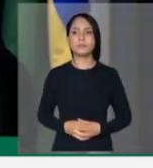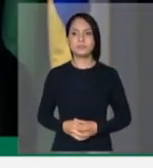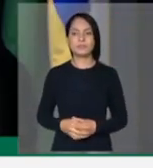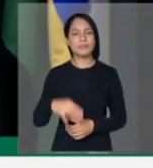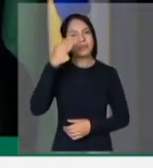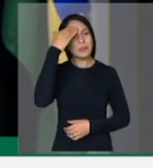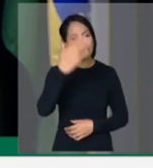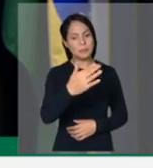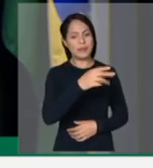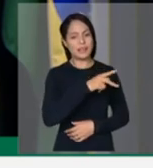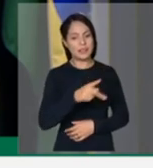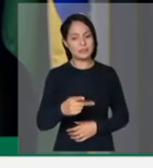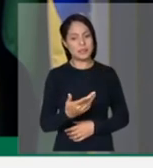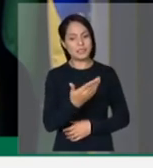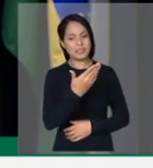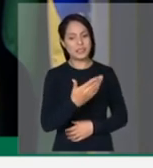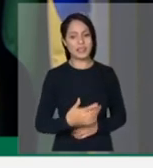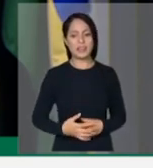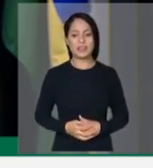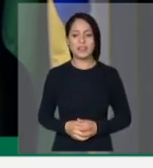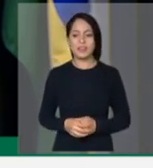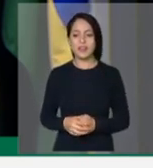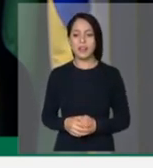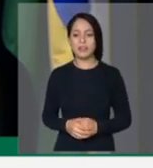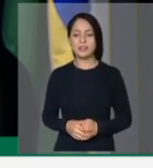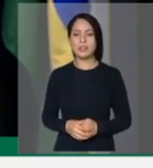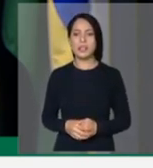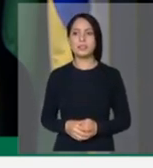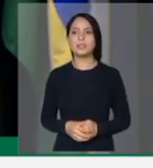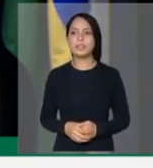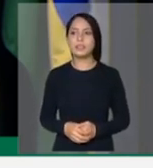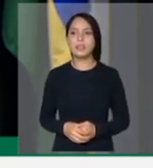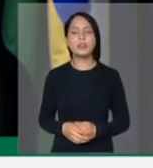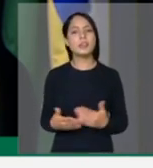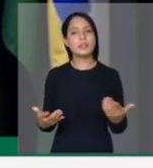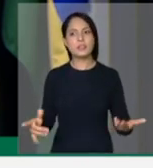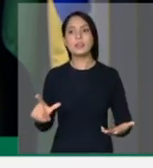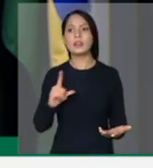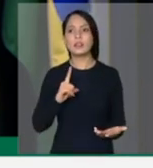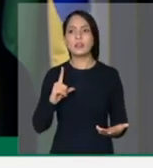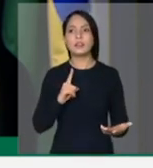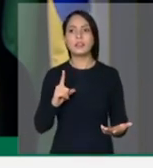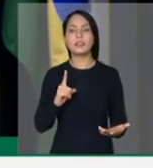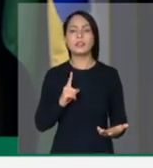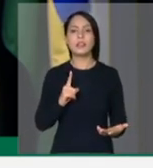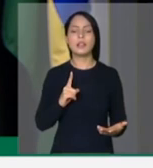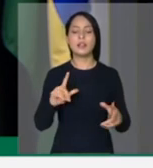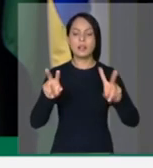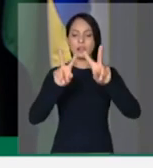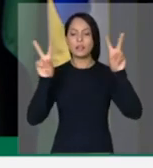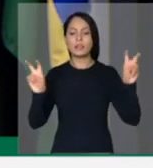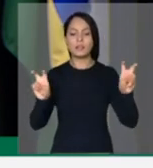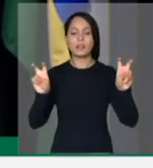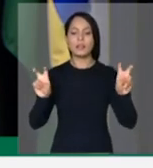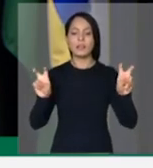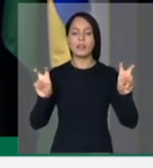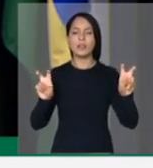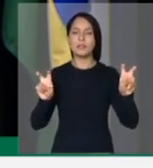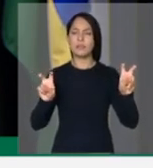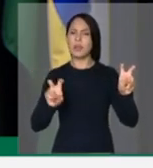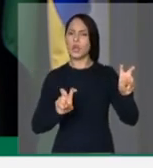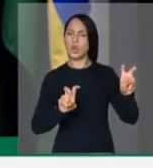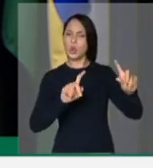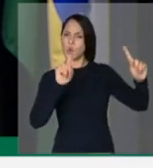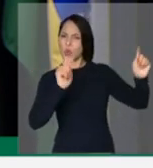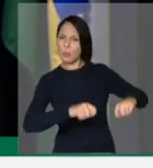Eu ouvi atentamente a deputada que me intercedeu e curioso que ela falou a respeito de usurpar competência por parte do